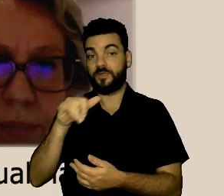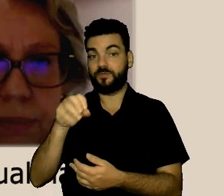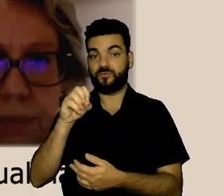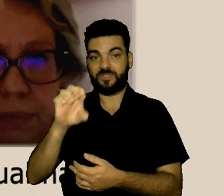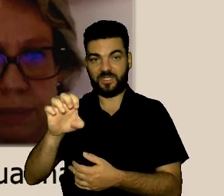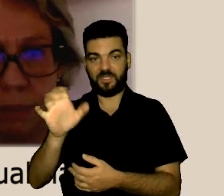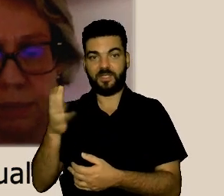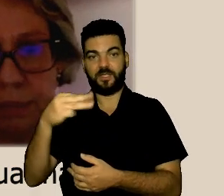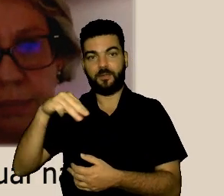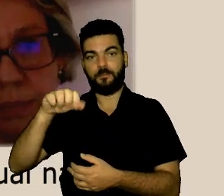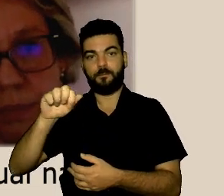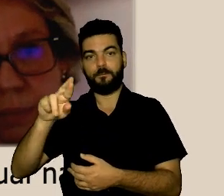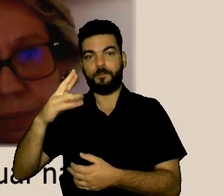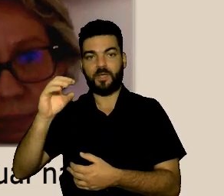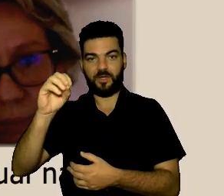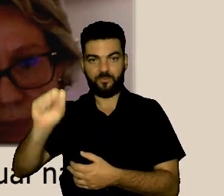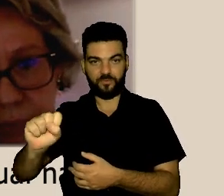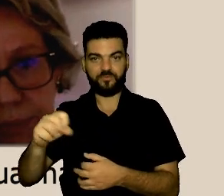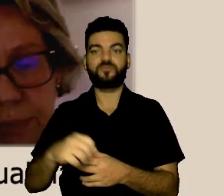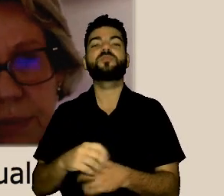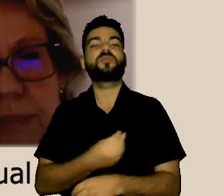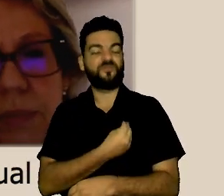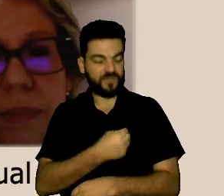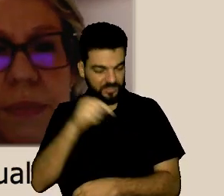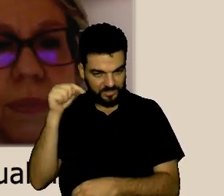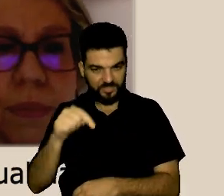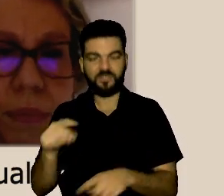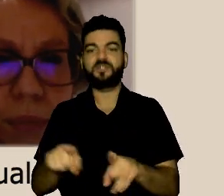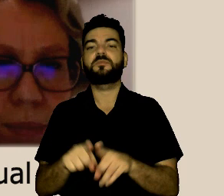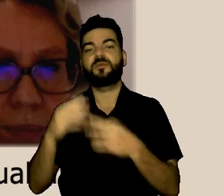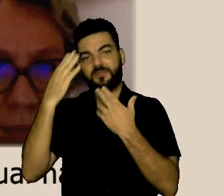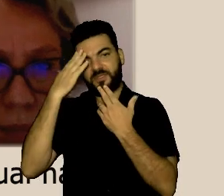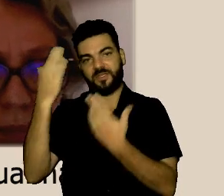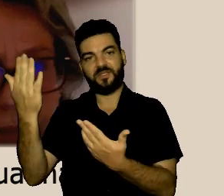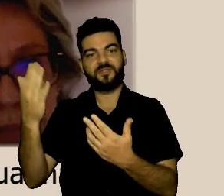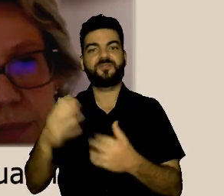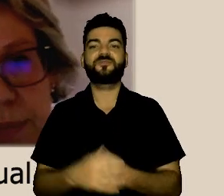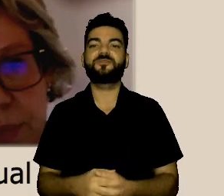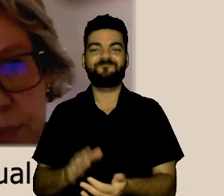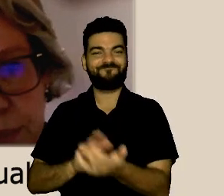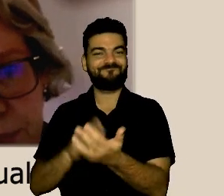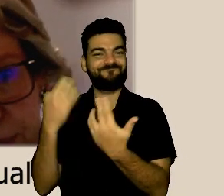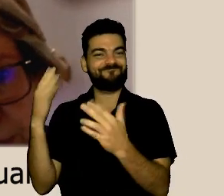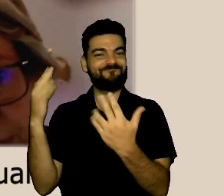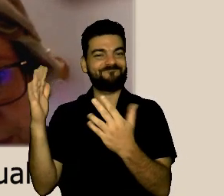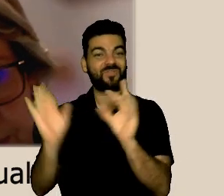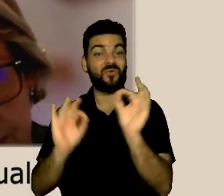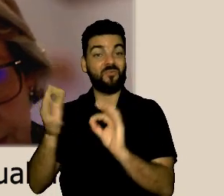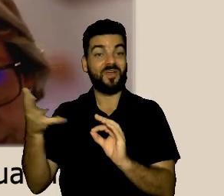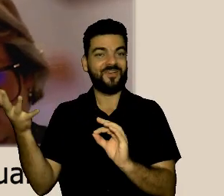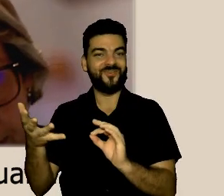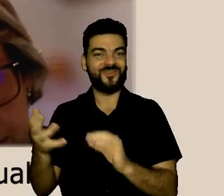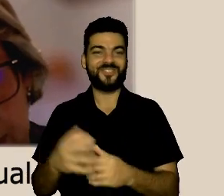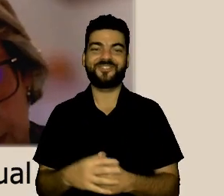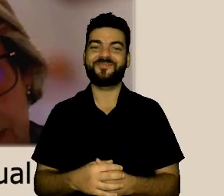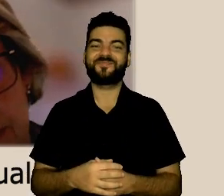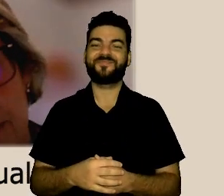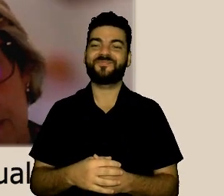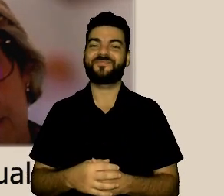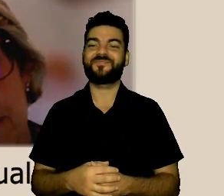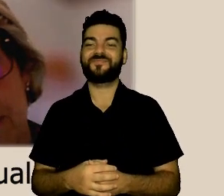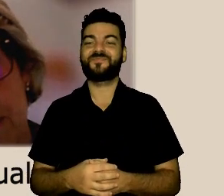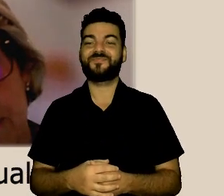agradeço e parabenizo por essa realização. Ele que é desembargador federal, presidente da Comissão de